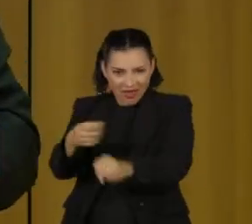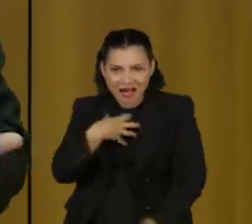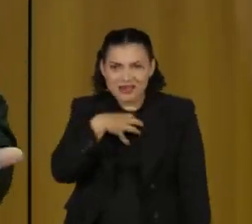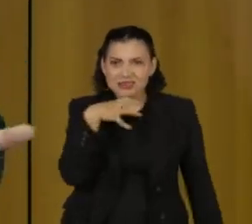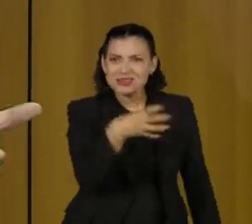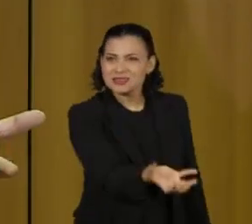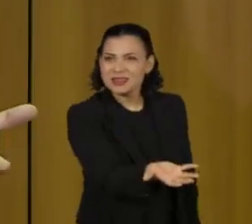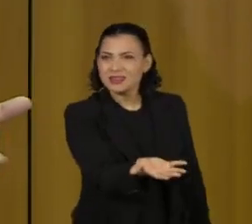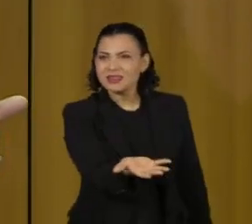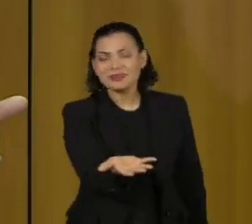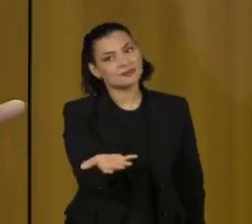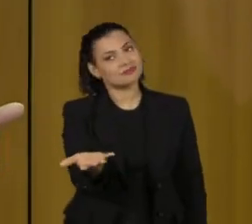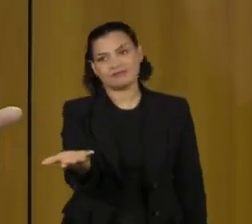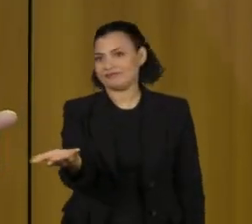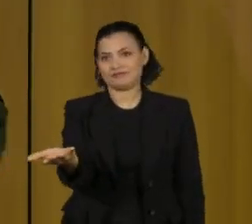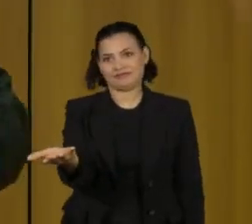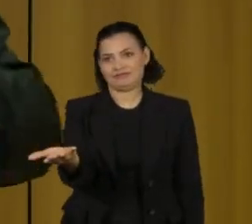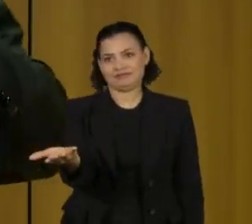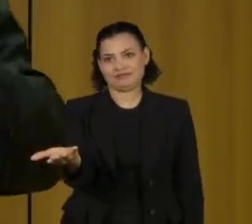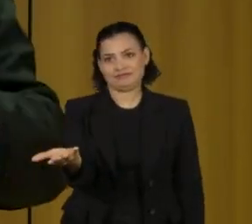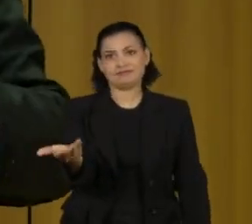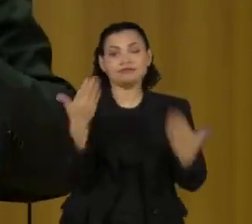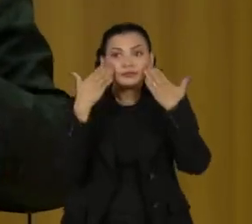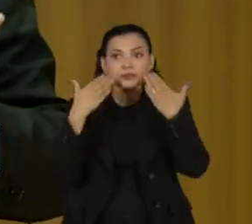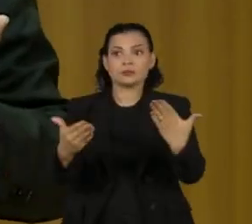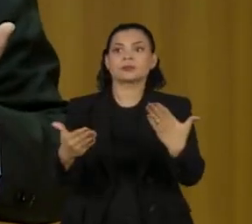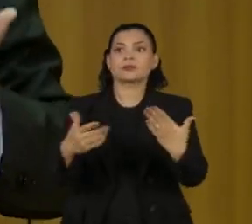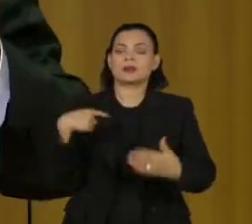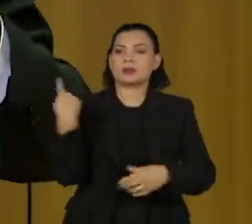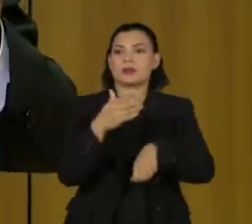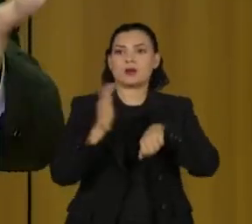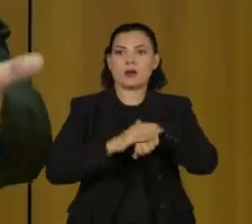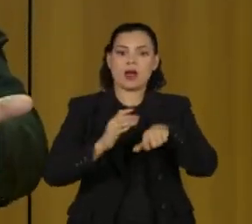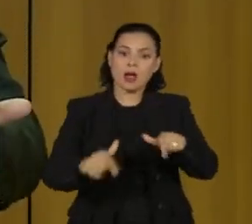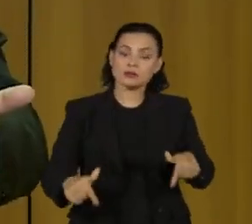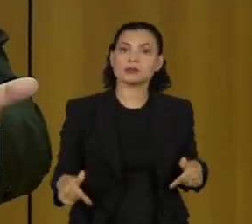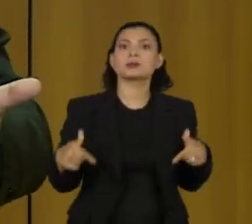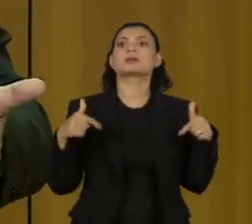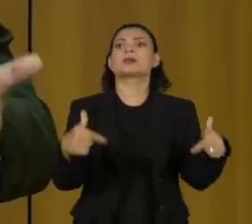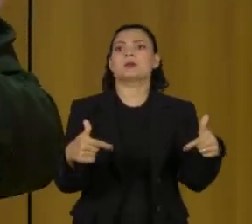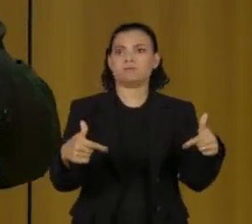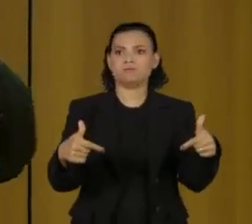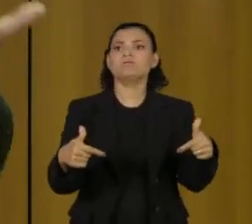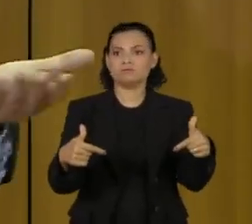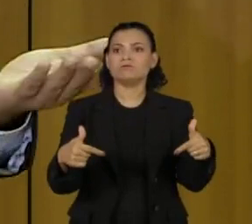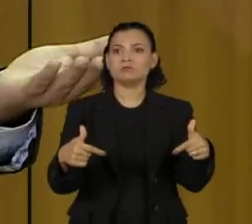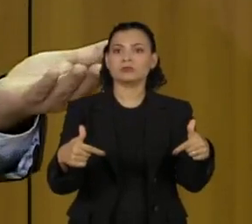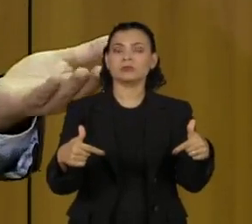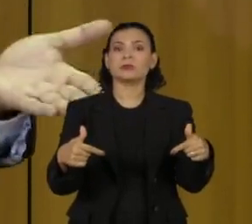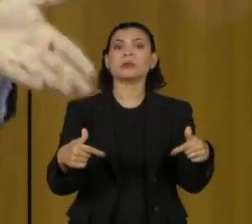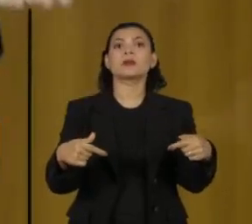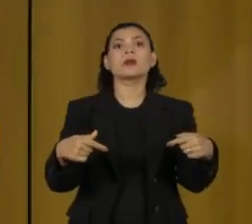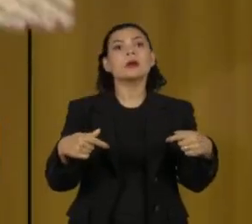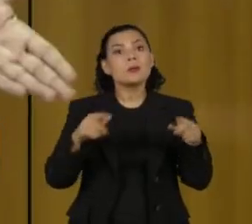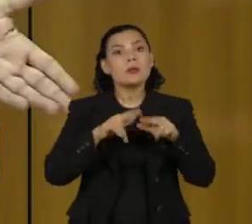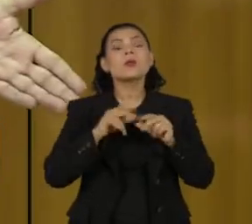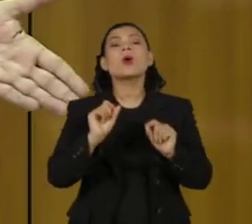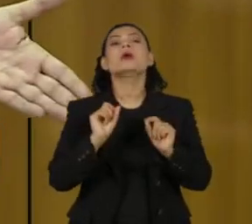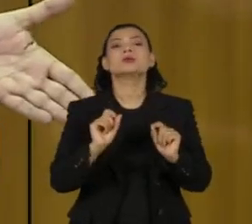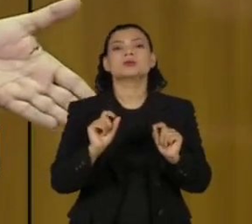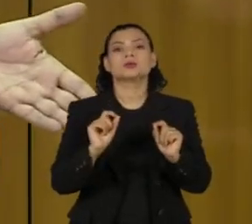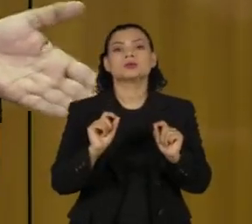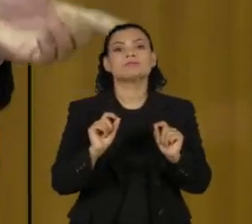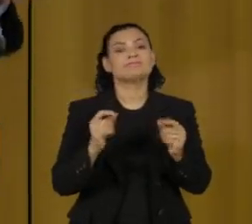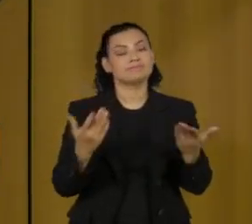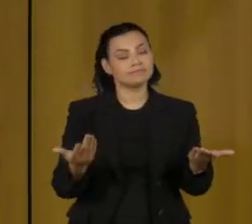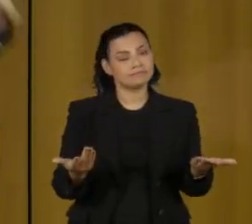Então, que fique claro que as nossas ações de força derivam da reação